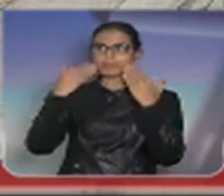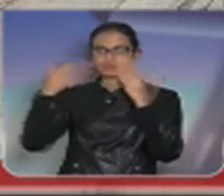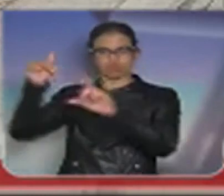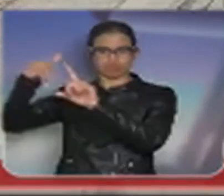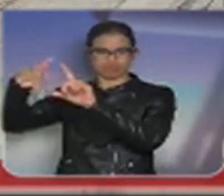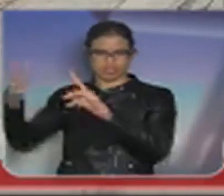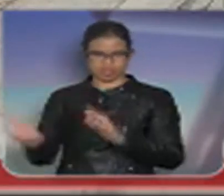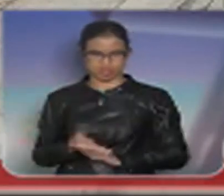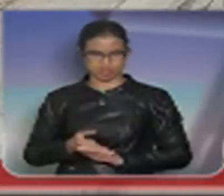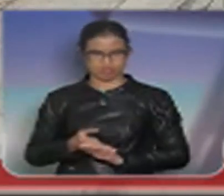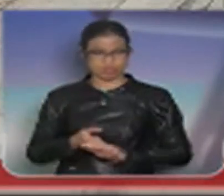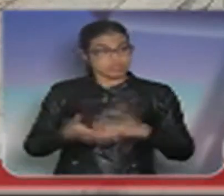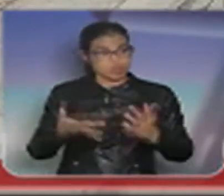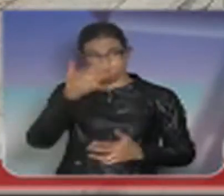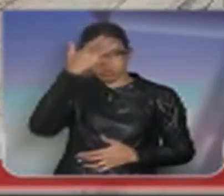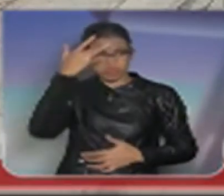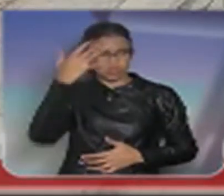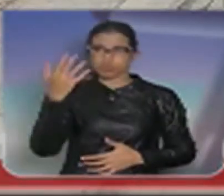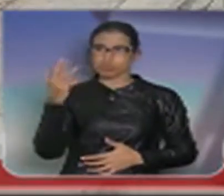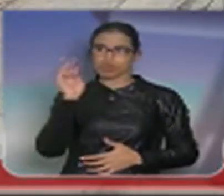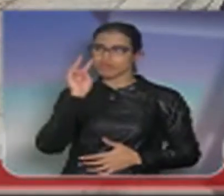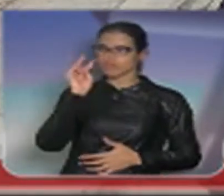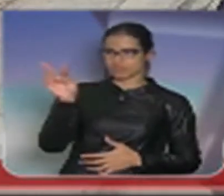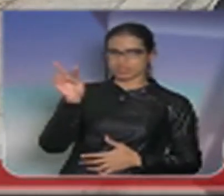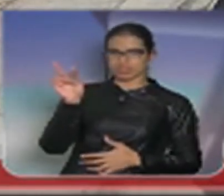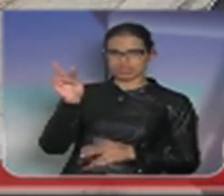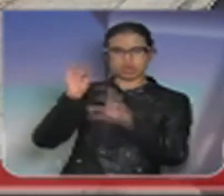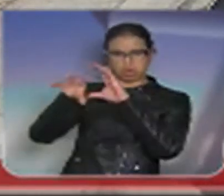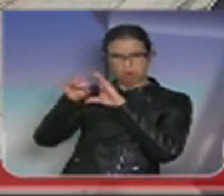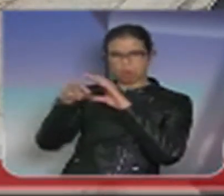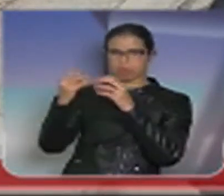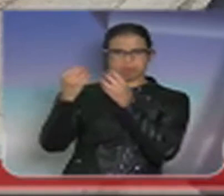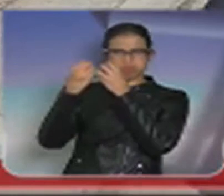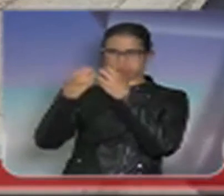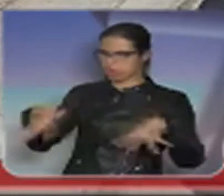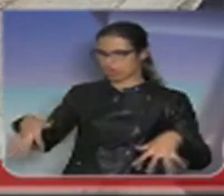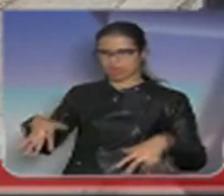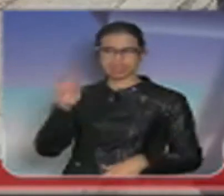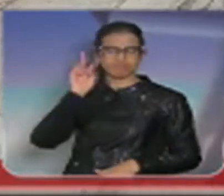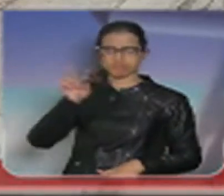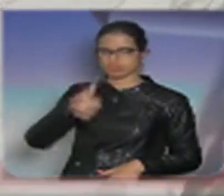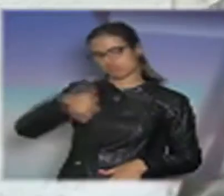não assista à porcaria que é a Rede Globo de televisão. Muito obrigado, senhor presidente.